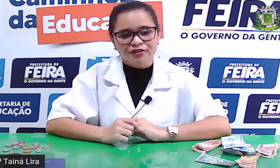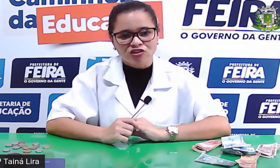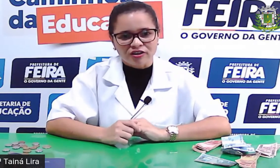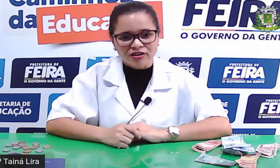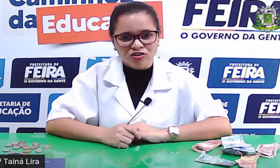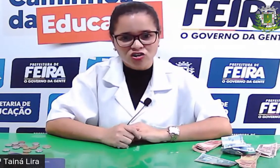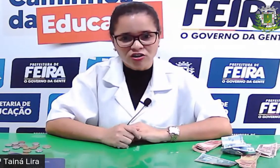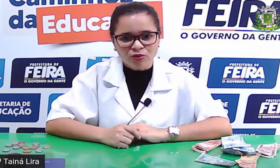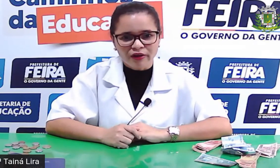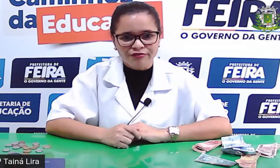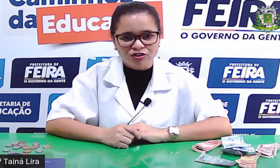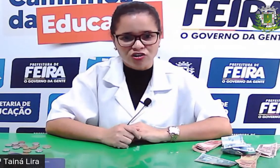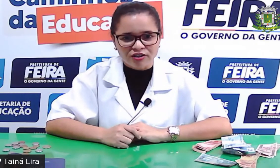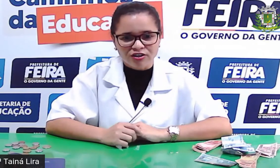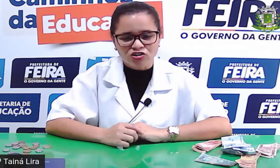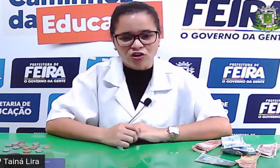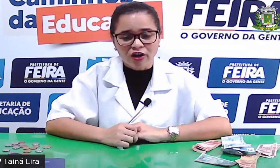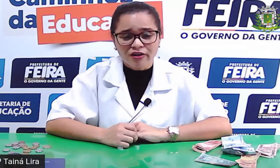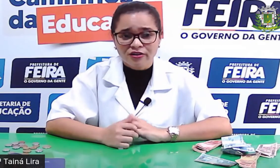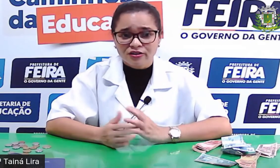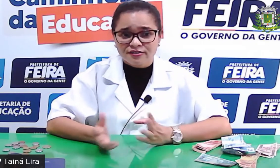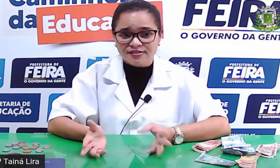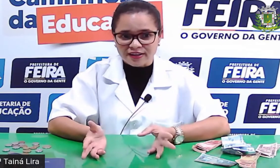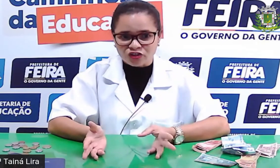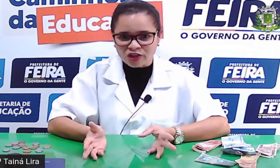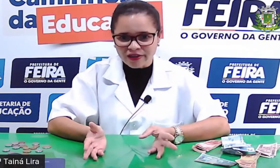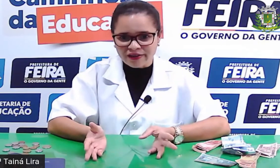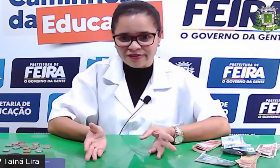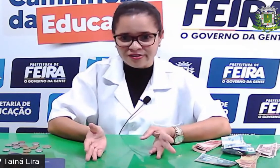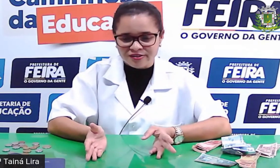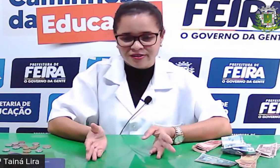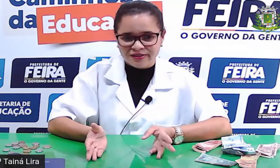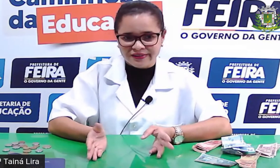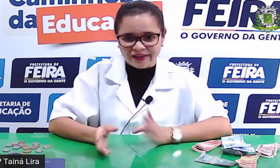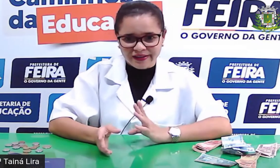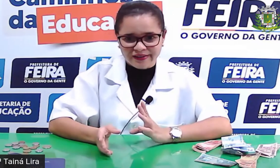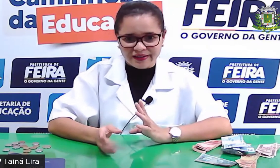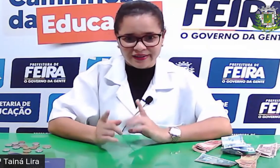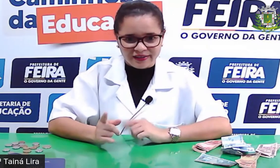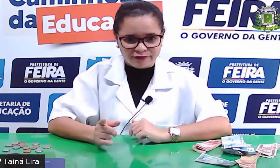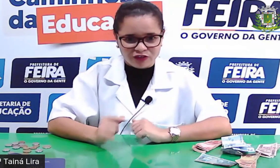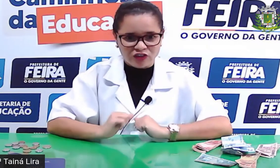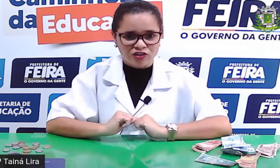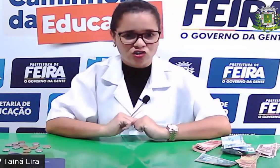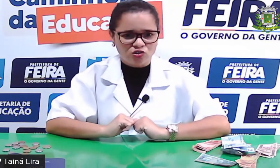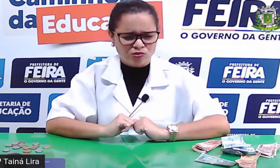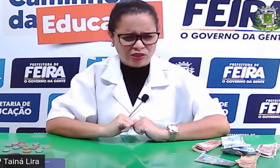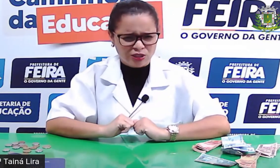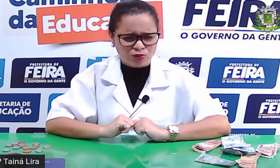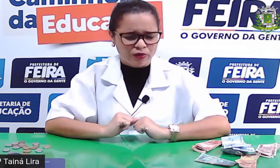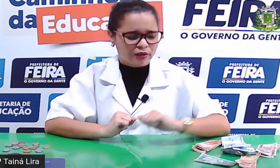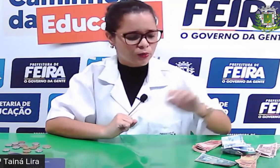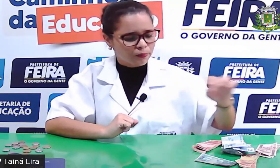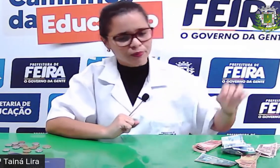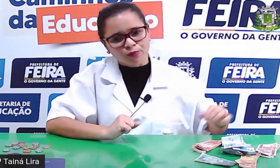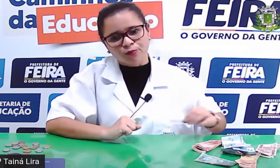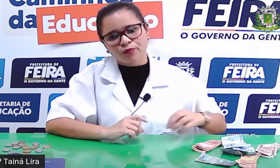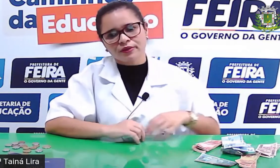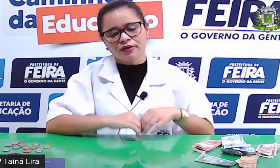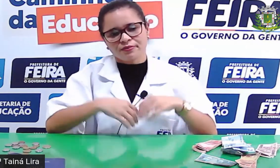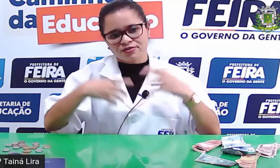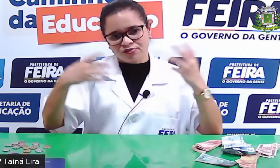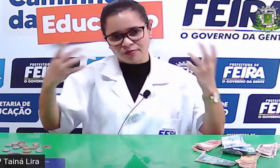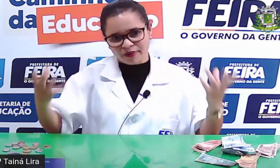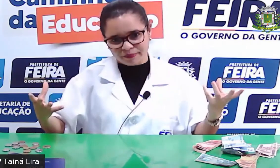refrigerante, o refrigerante, ó, 7 reais, tá? Aquele refrigerante de 1 litro que ele comprou.